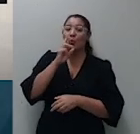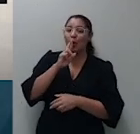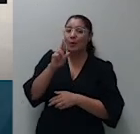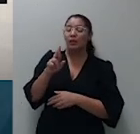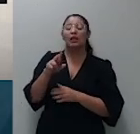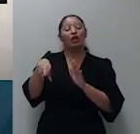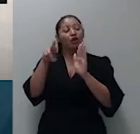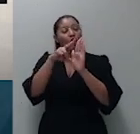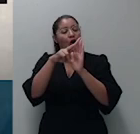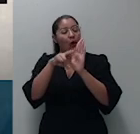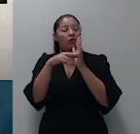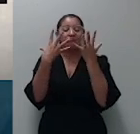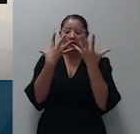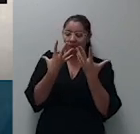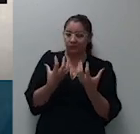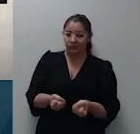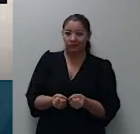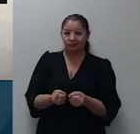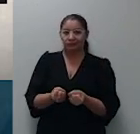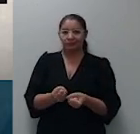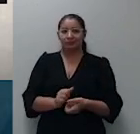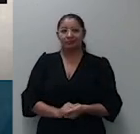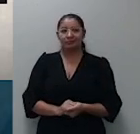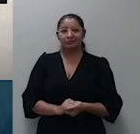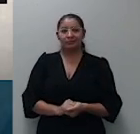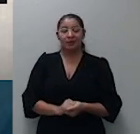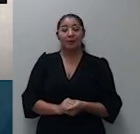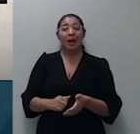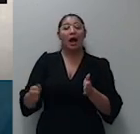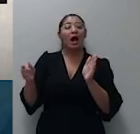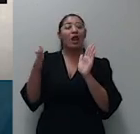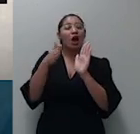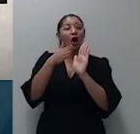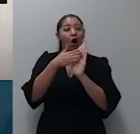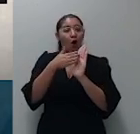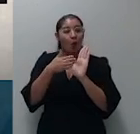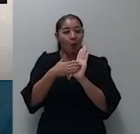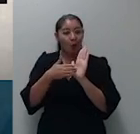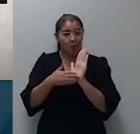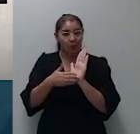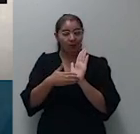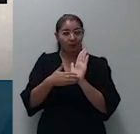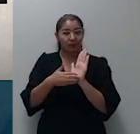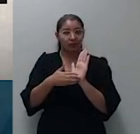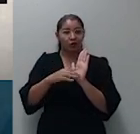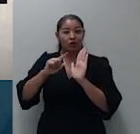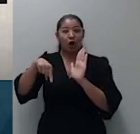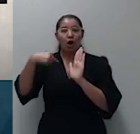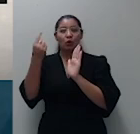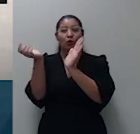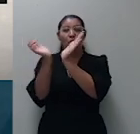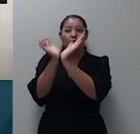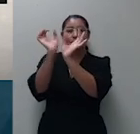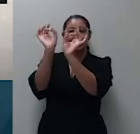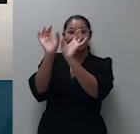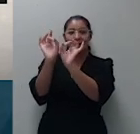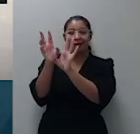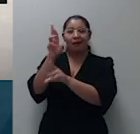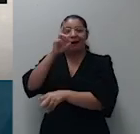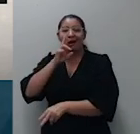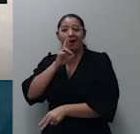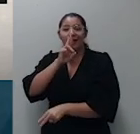para pautar-se na corte especial a definição da competência